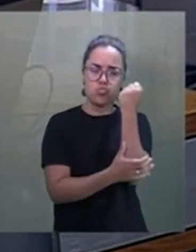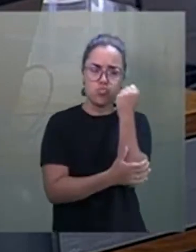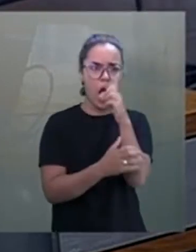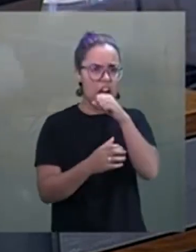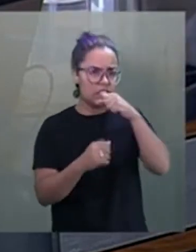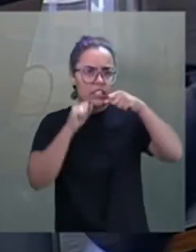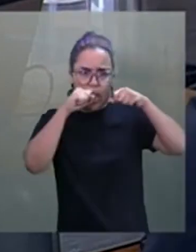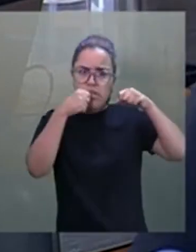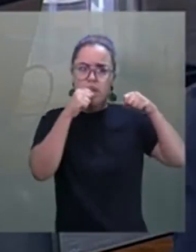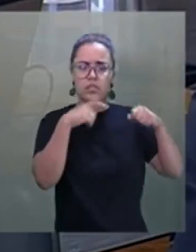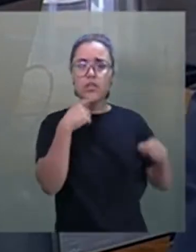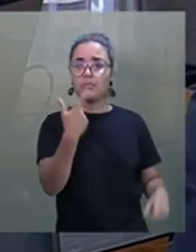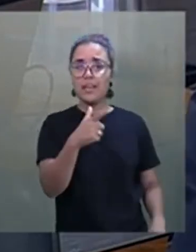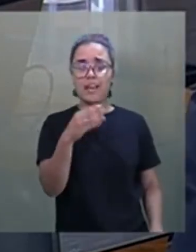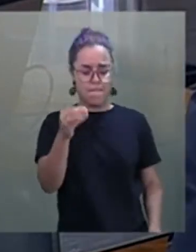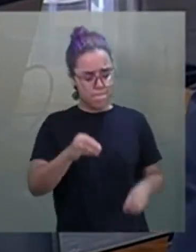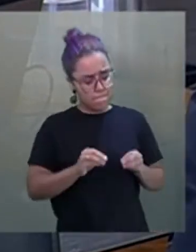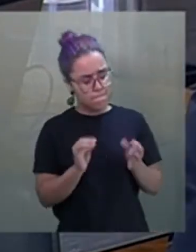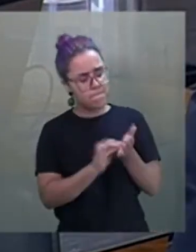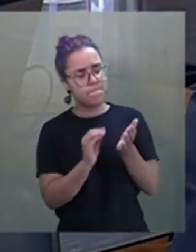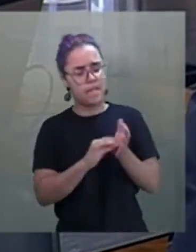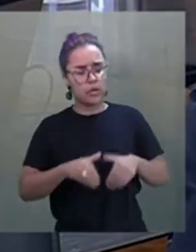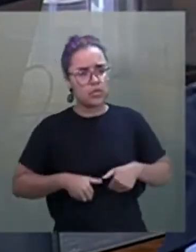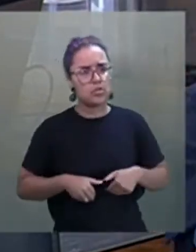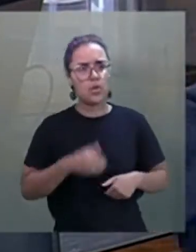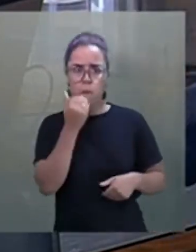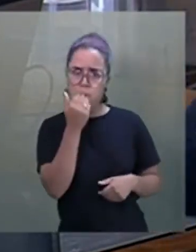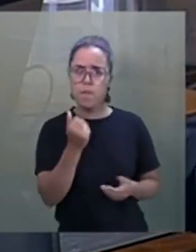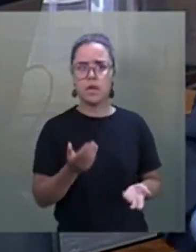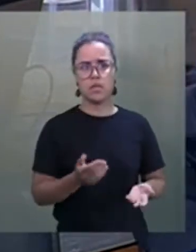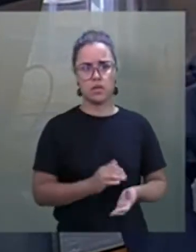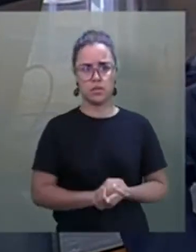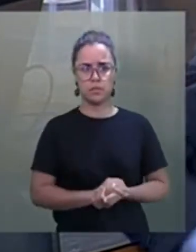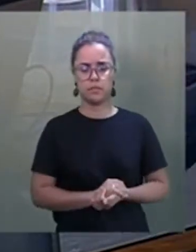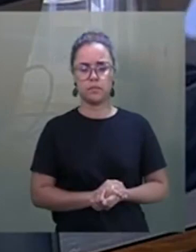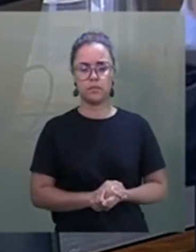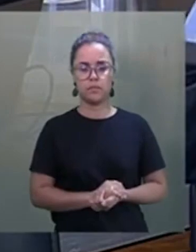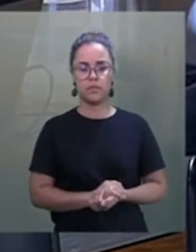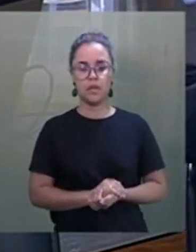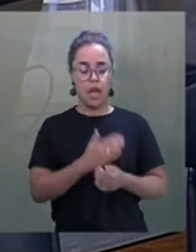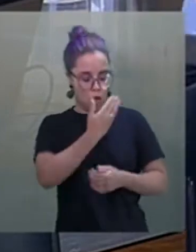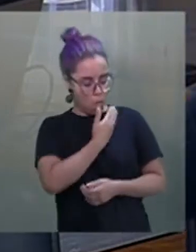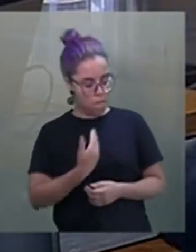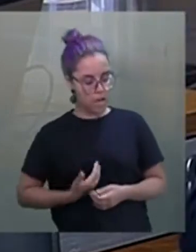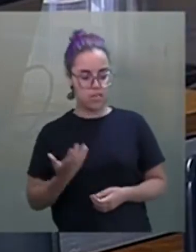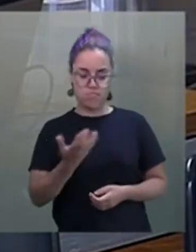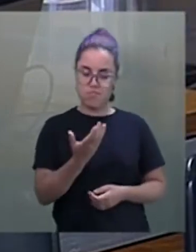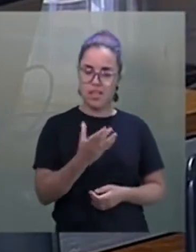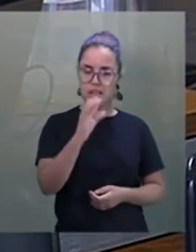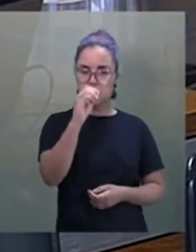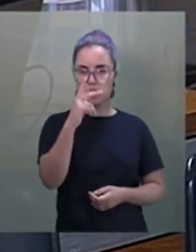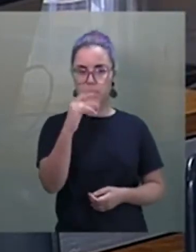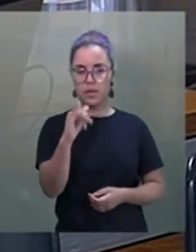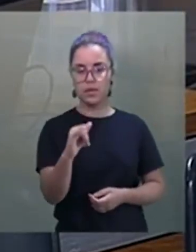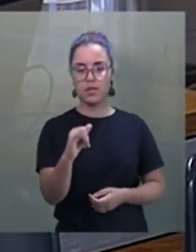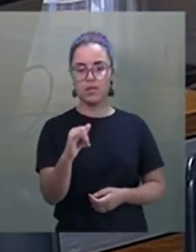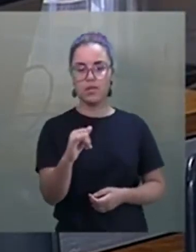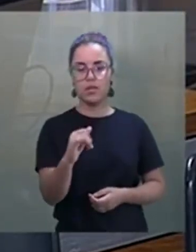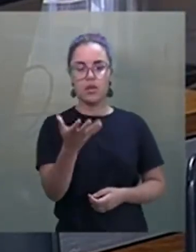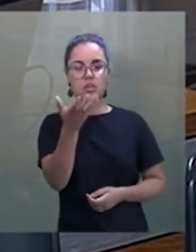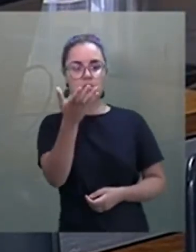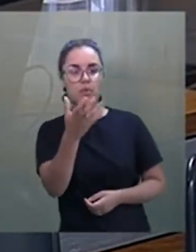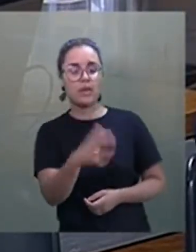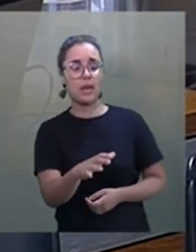não tinha carestia de alimentos nos supermercados. Tá, o governo não quer CPI, agora tem a nova, não quer que as pessoas